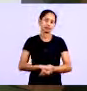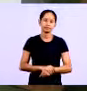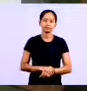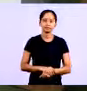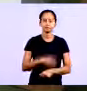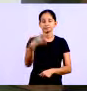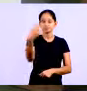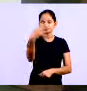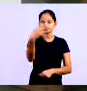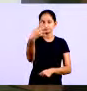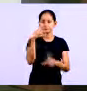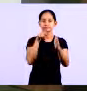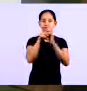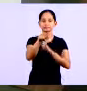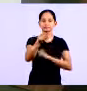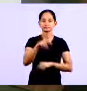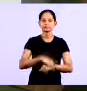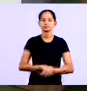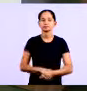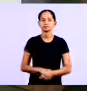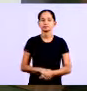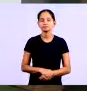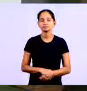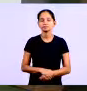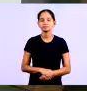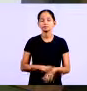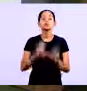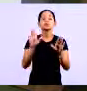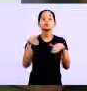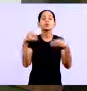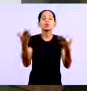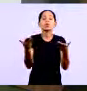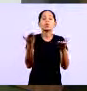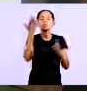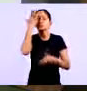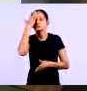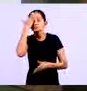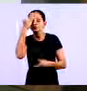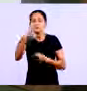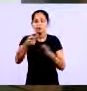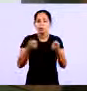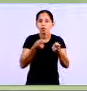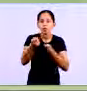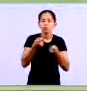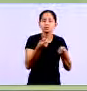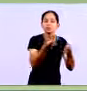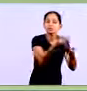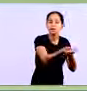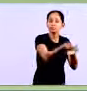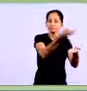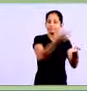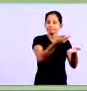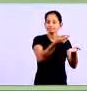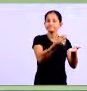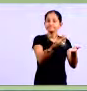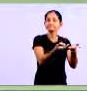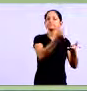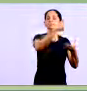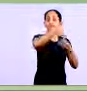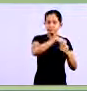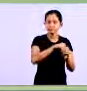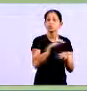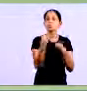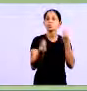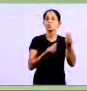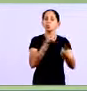Questão 4 Como controlar as contas a receber? Eu coloquei aqui Algumas situações Você pode